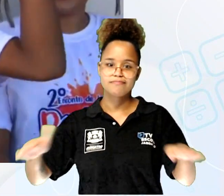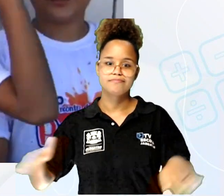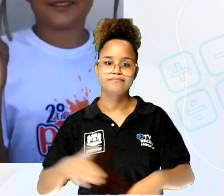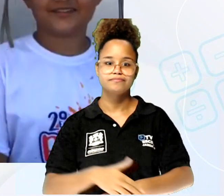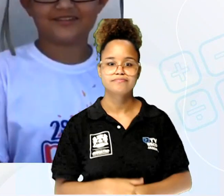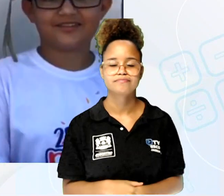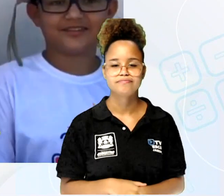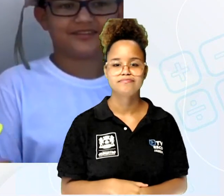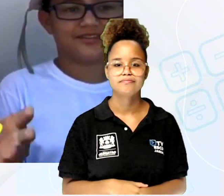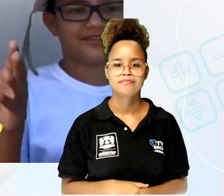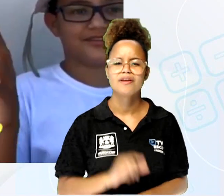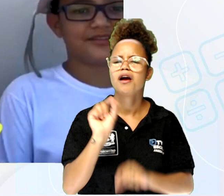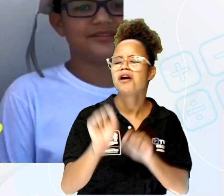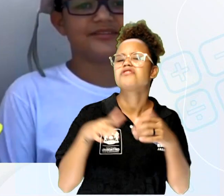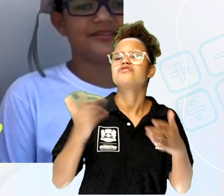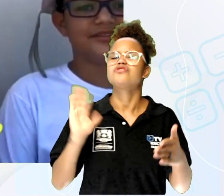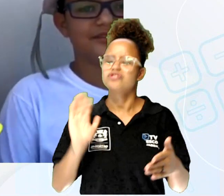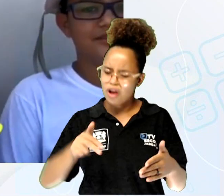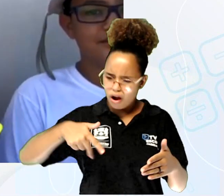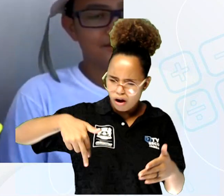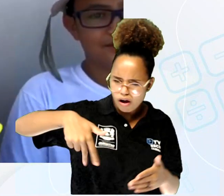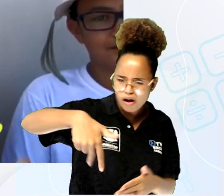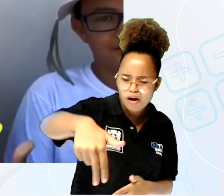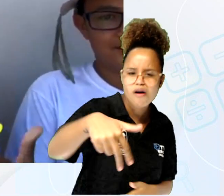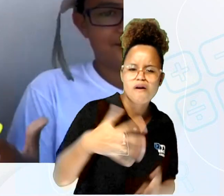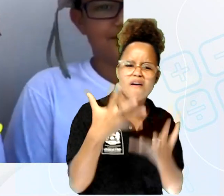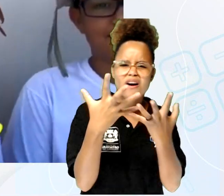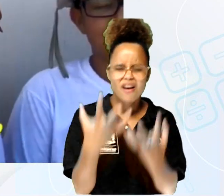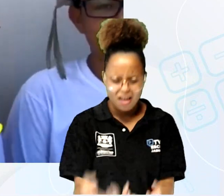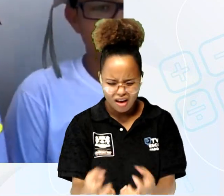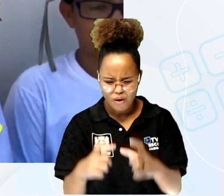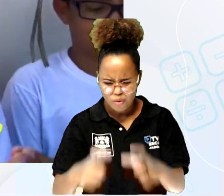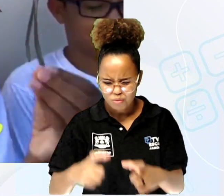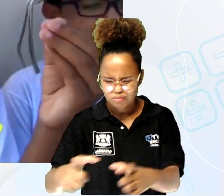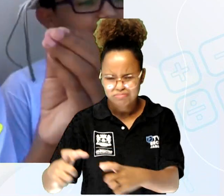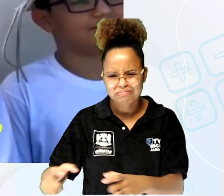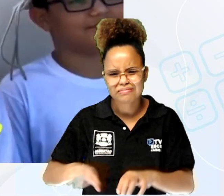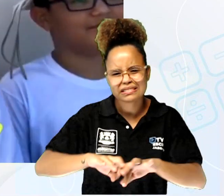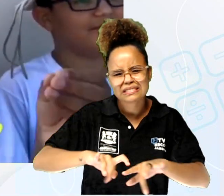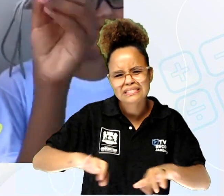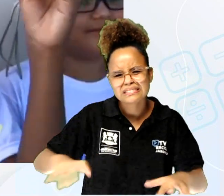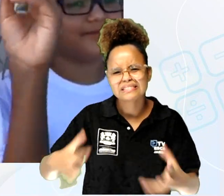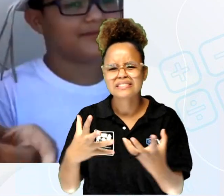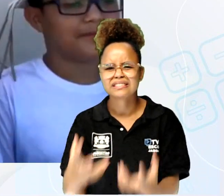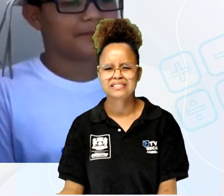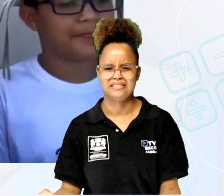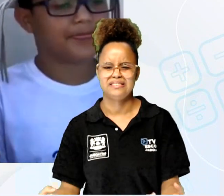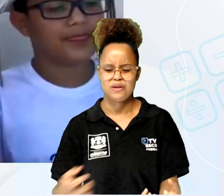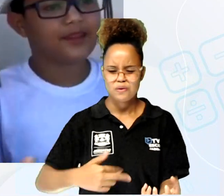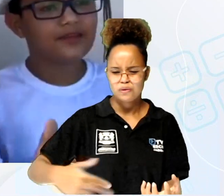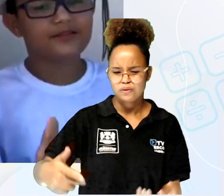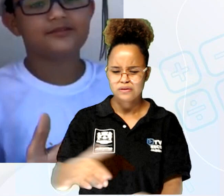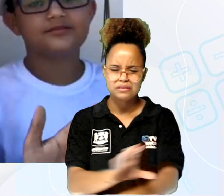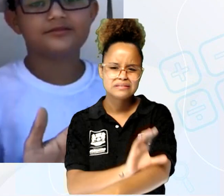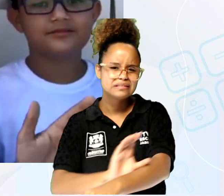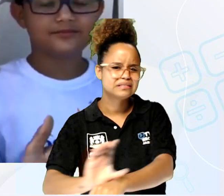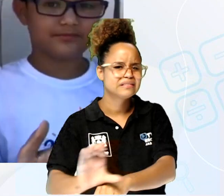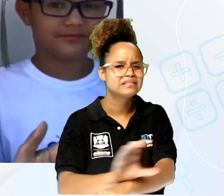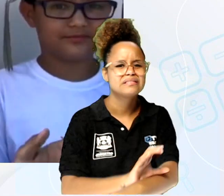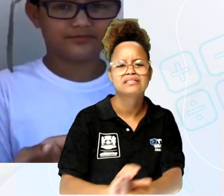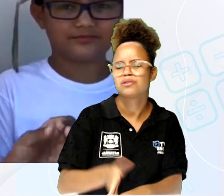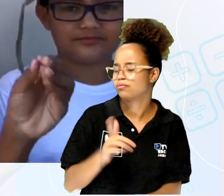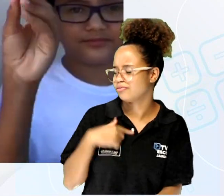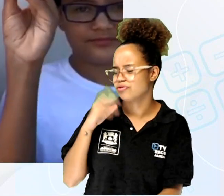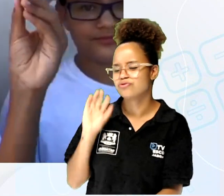Quem já passou no sertão e viu o solo rachado. A catinga cor de cinza, duvido não ter